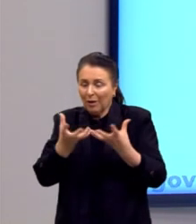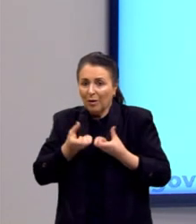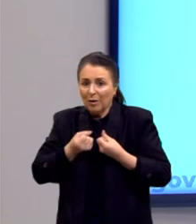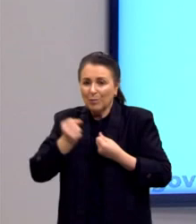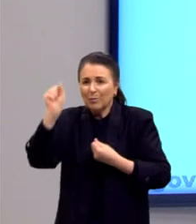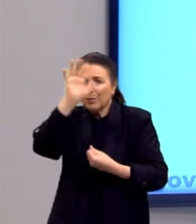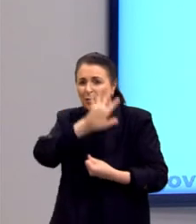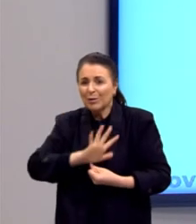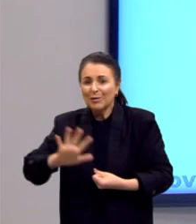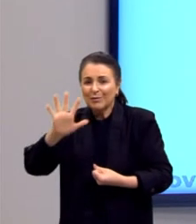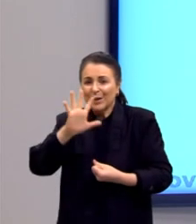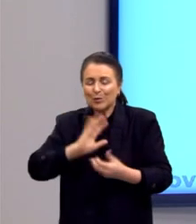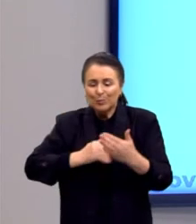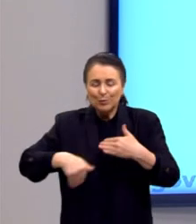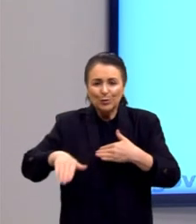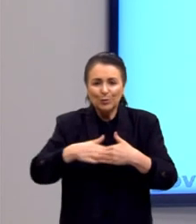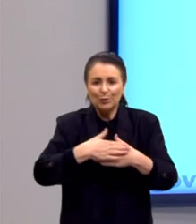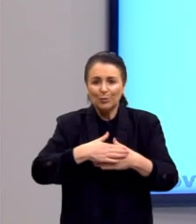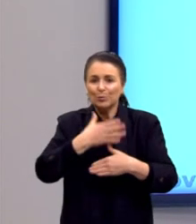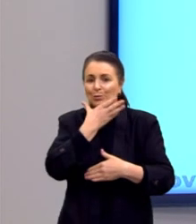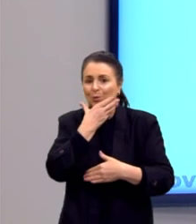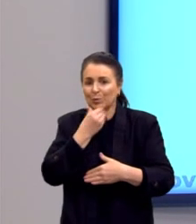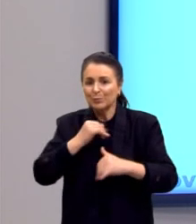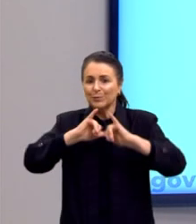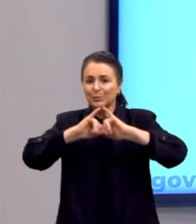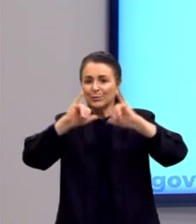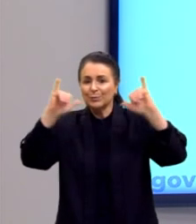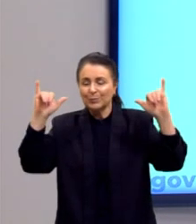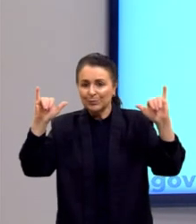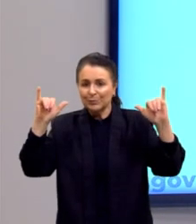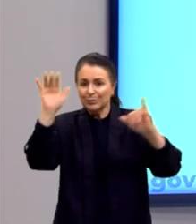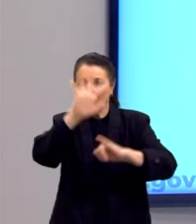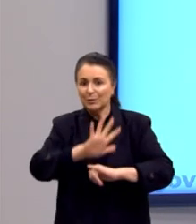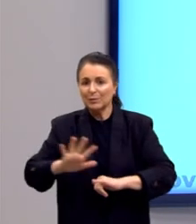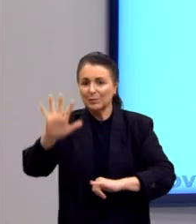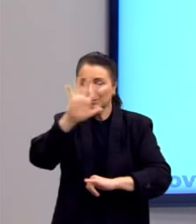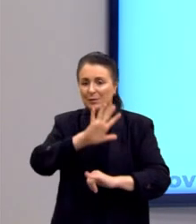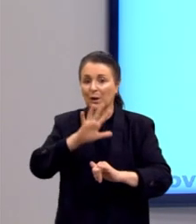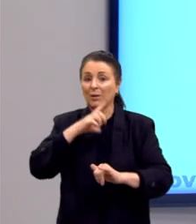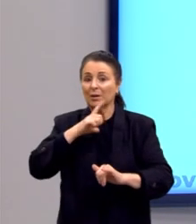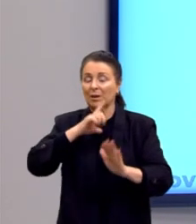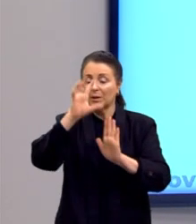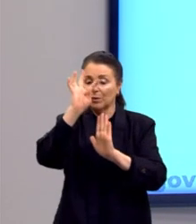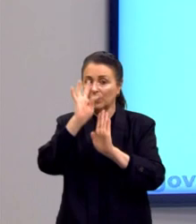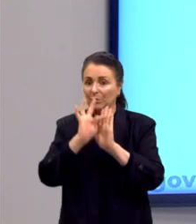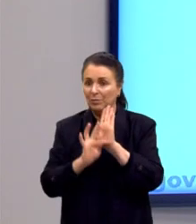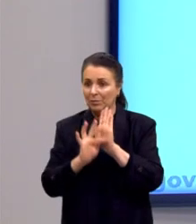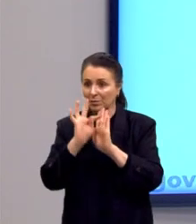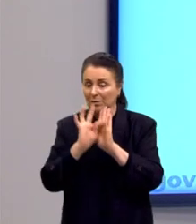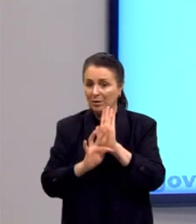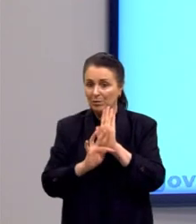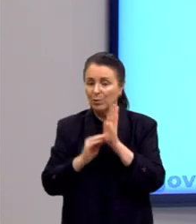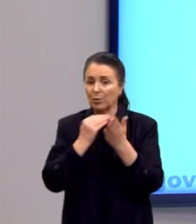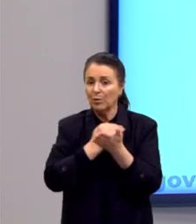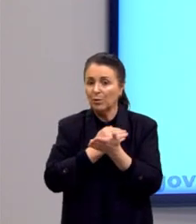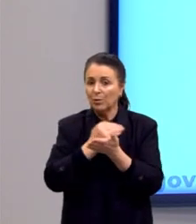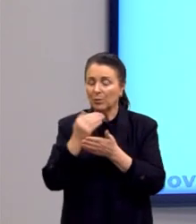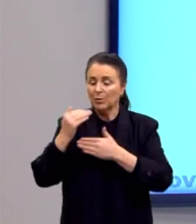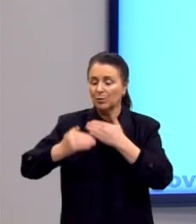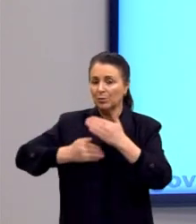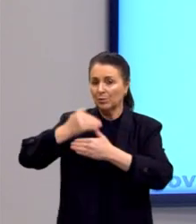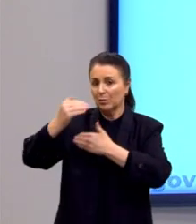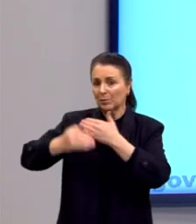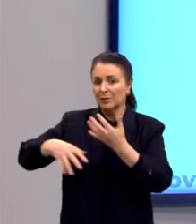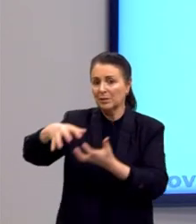universo dos homens. A Declaração Universal mencionada no texto foi instituída no processo da